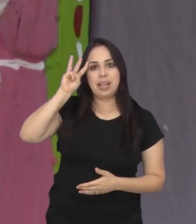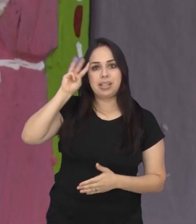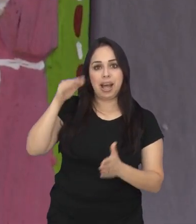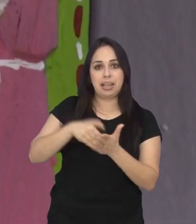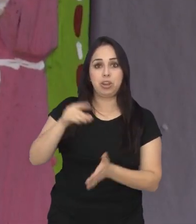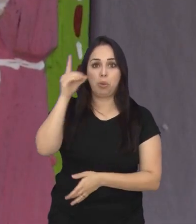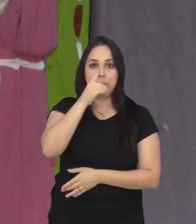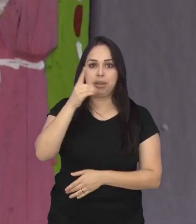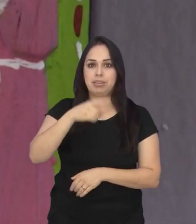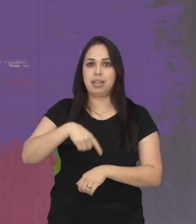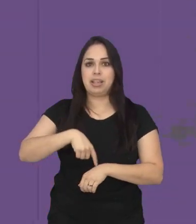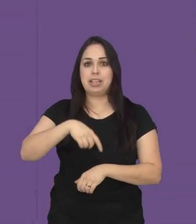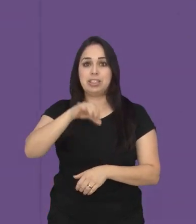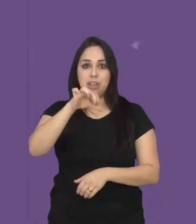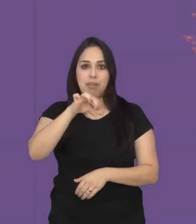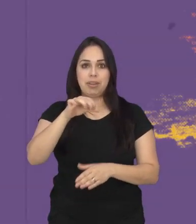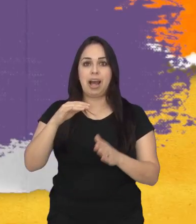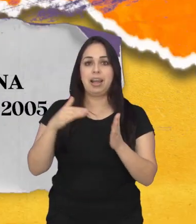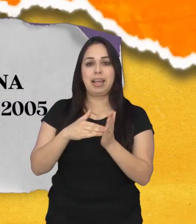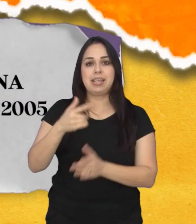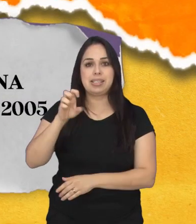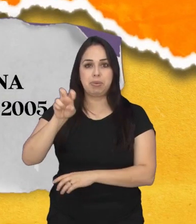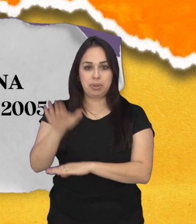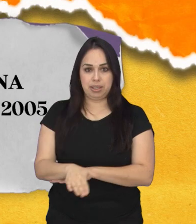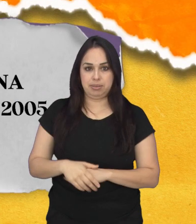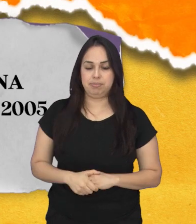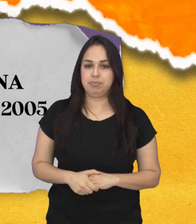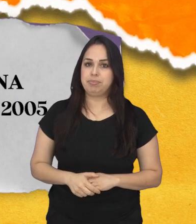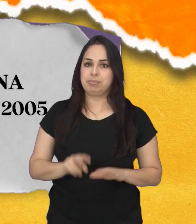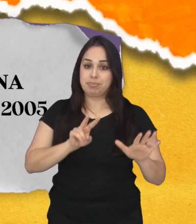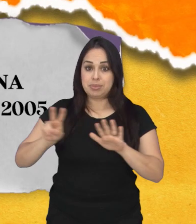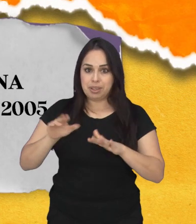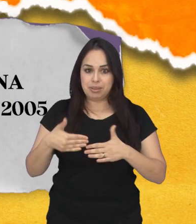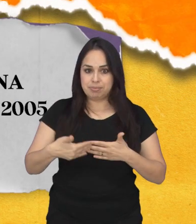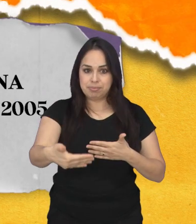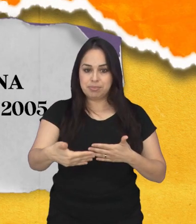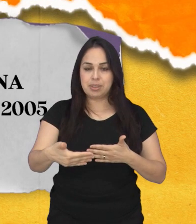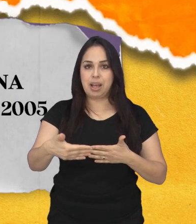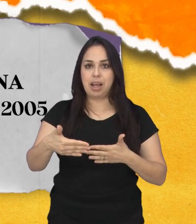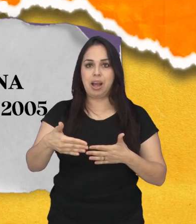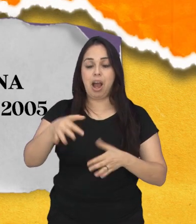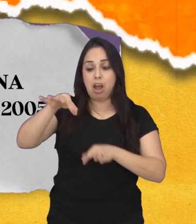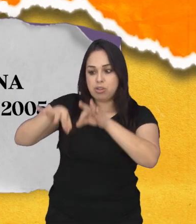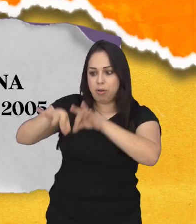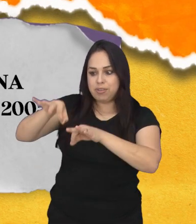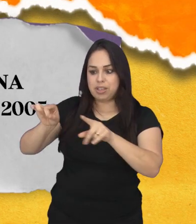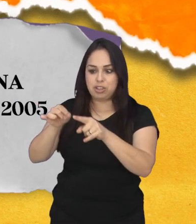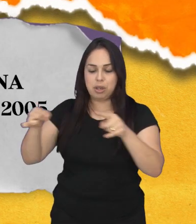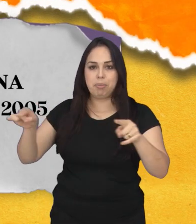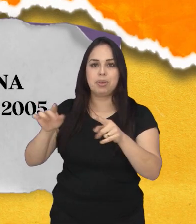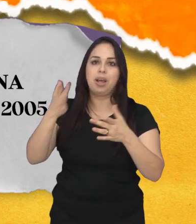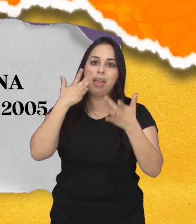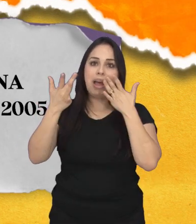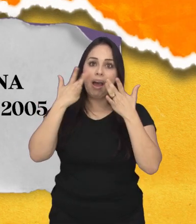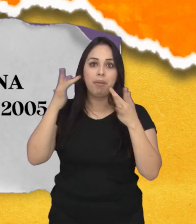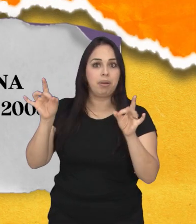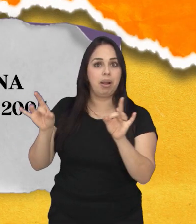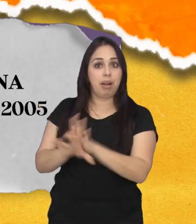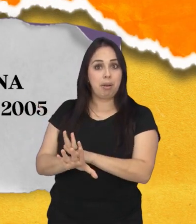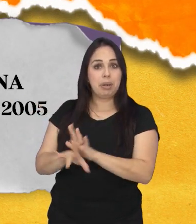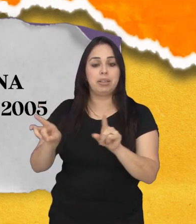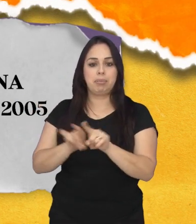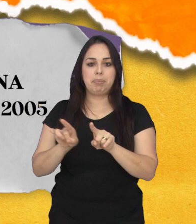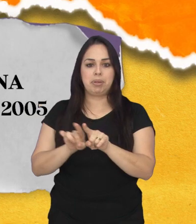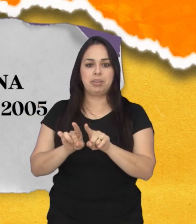das 9 às 17 horas. Nesta semana acontece o encerramento das oficinas de música e de teatro do